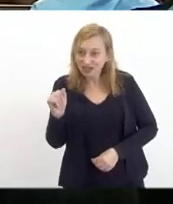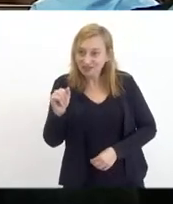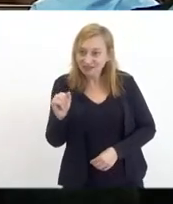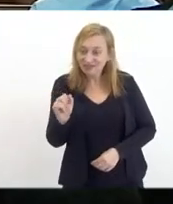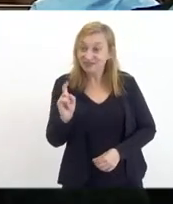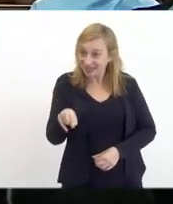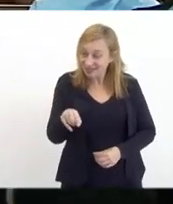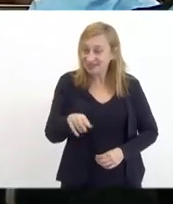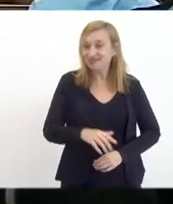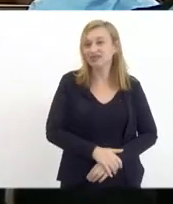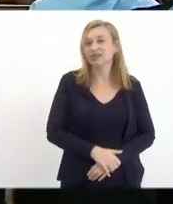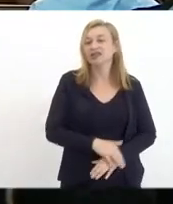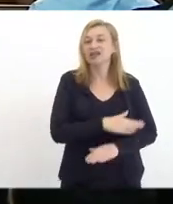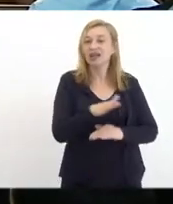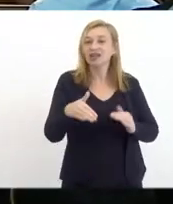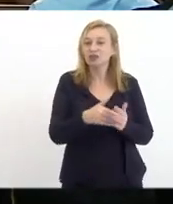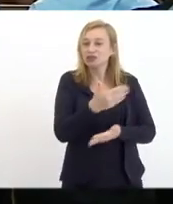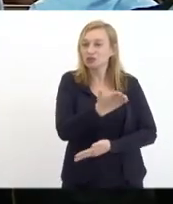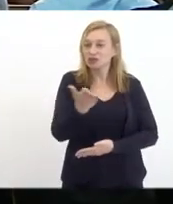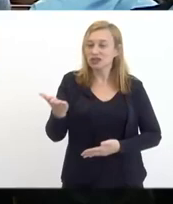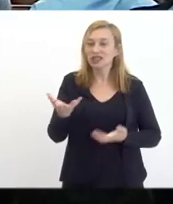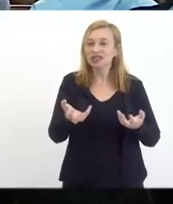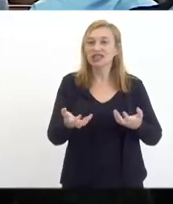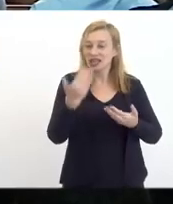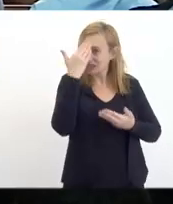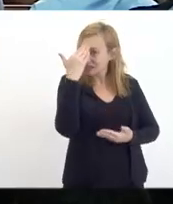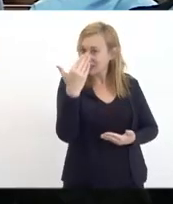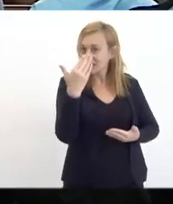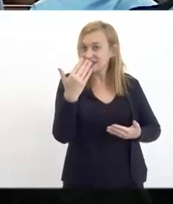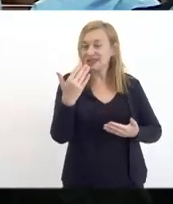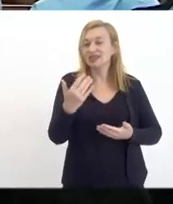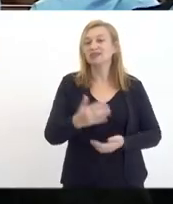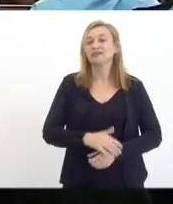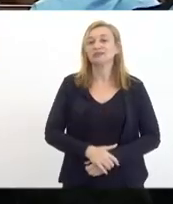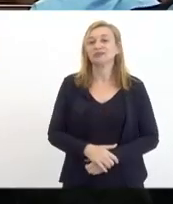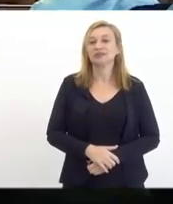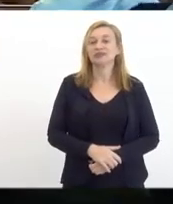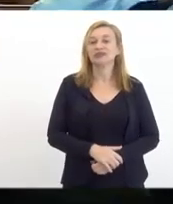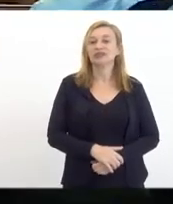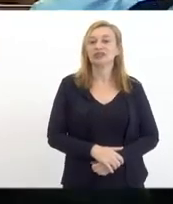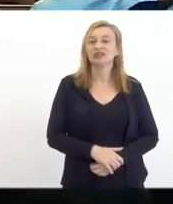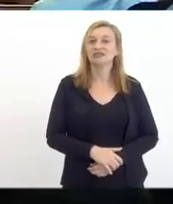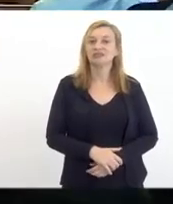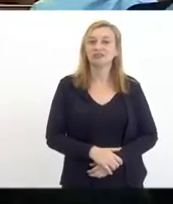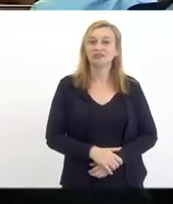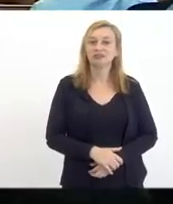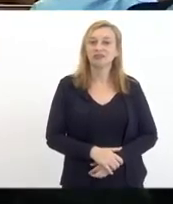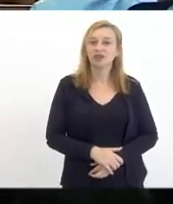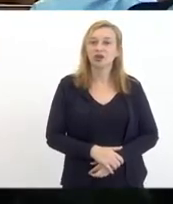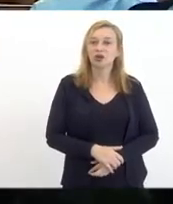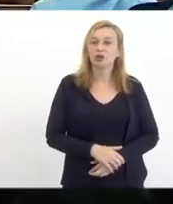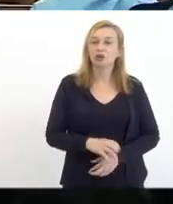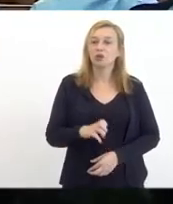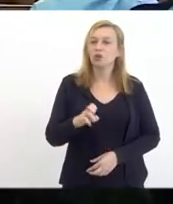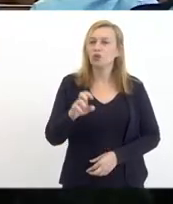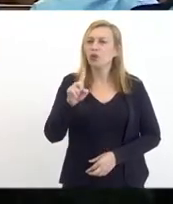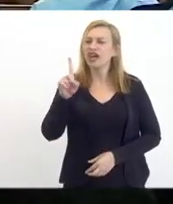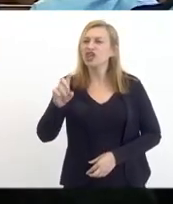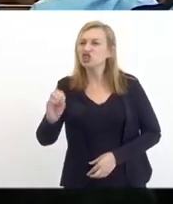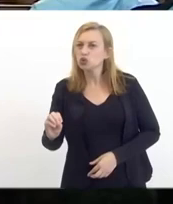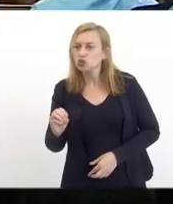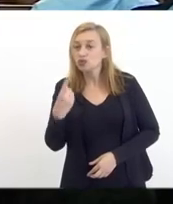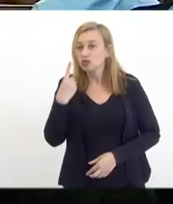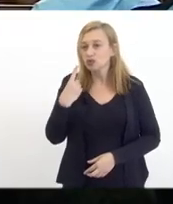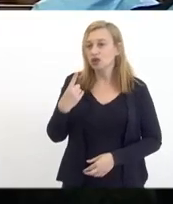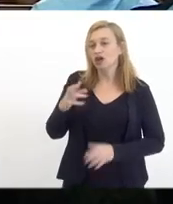a todos e todas eu quero agradecer imensamente por a UESO estar aqui eu